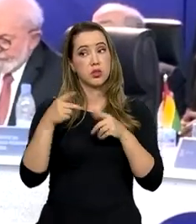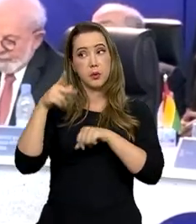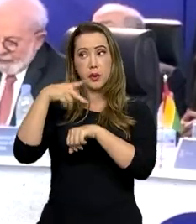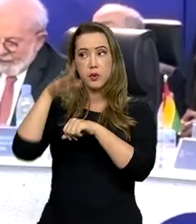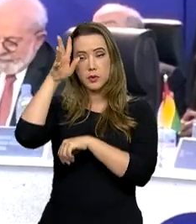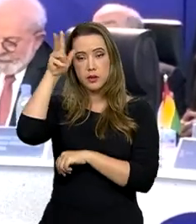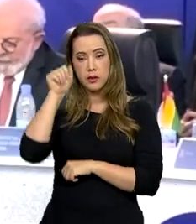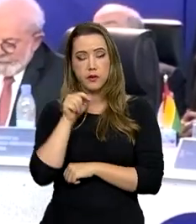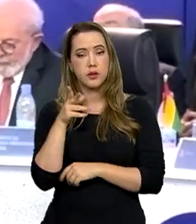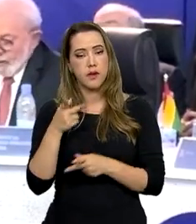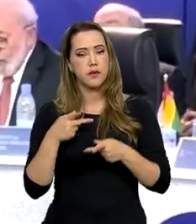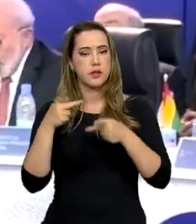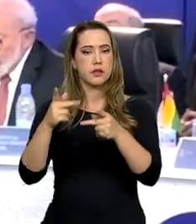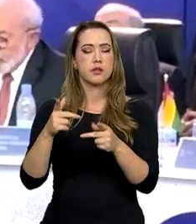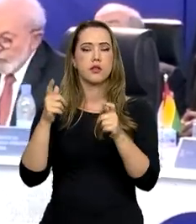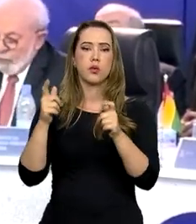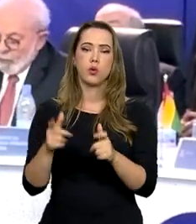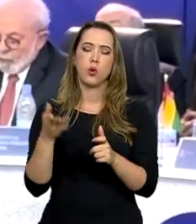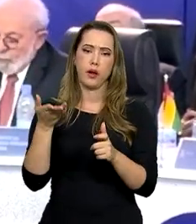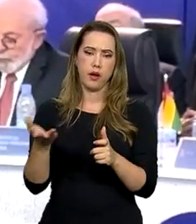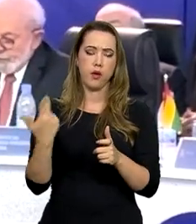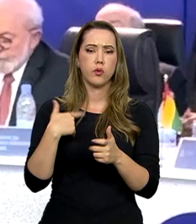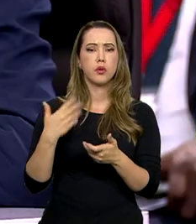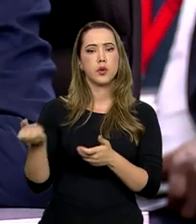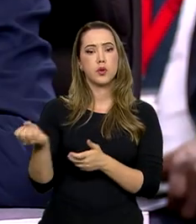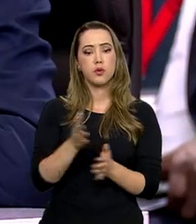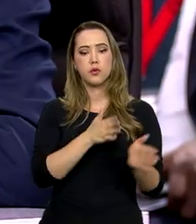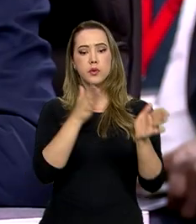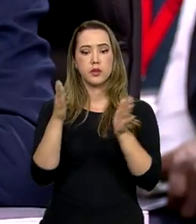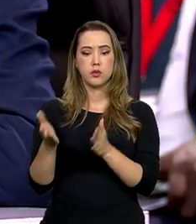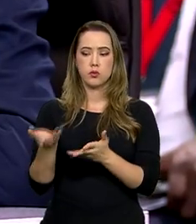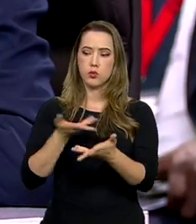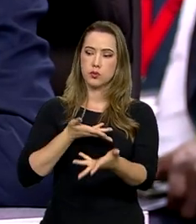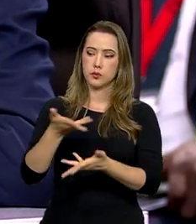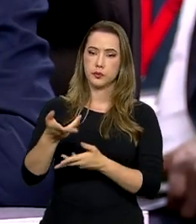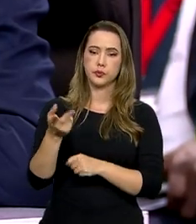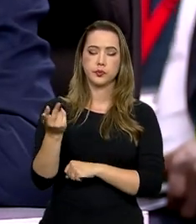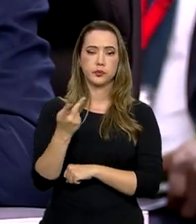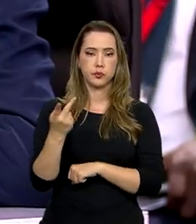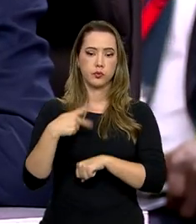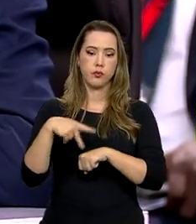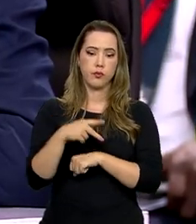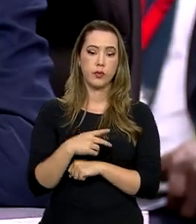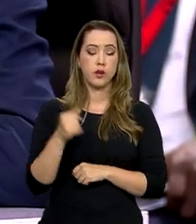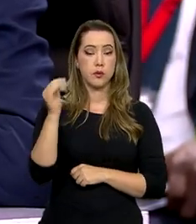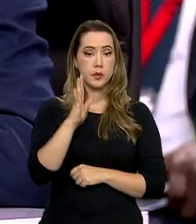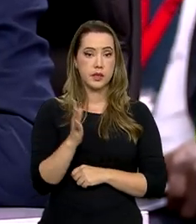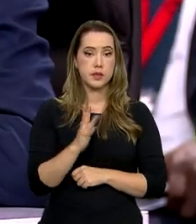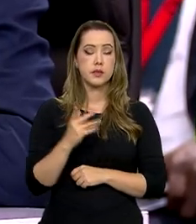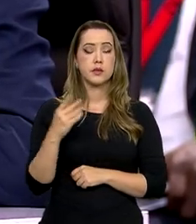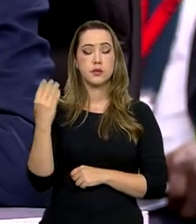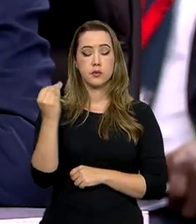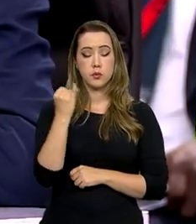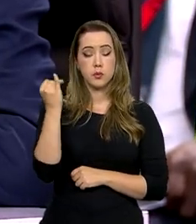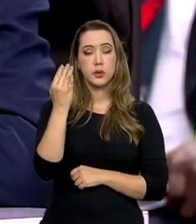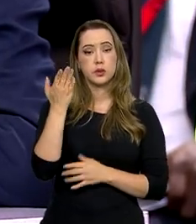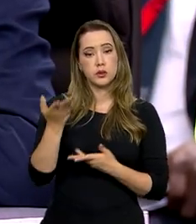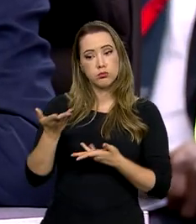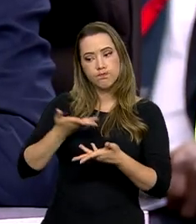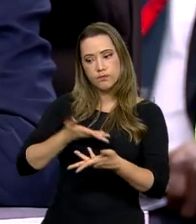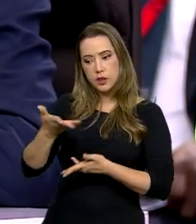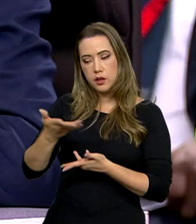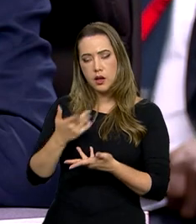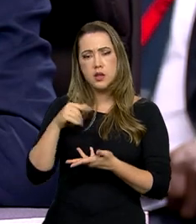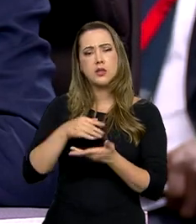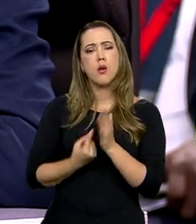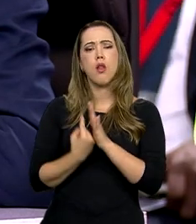também representa um novo momento para a relação entre os dois países. O Brasil mantém relações diplomáticas com a nação africana